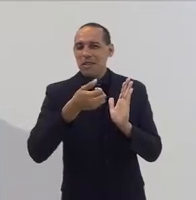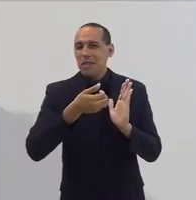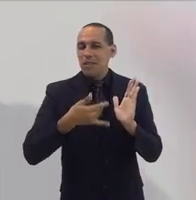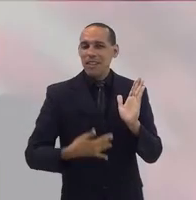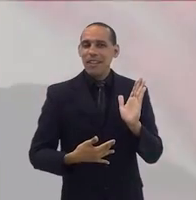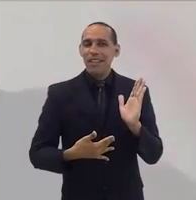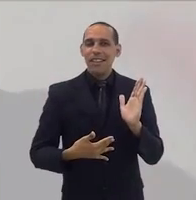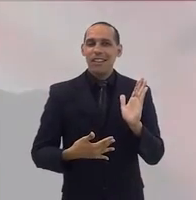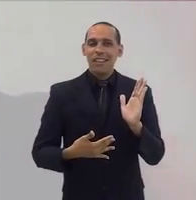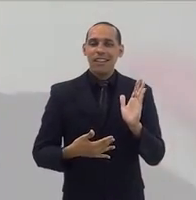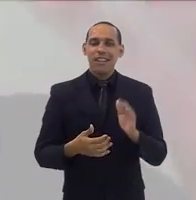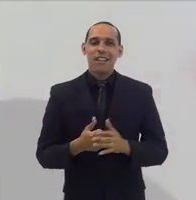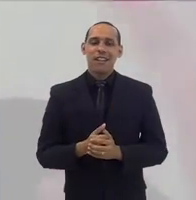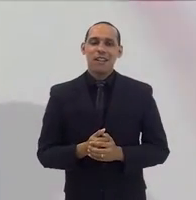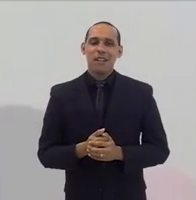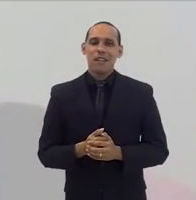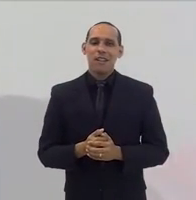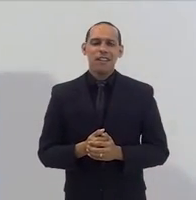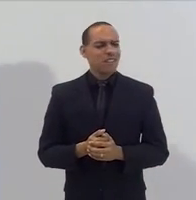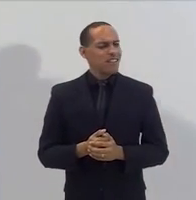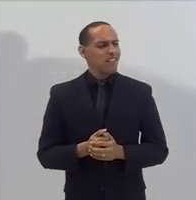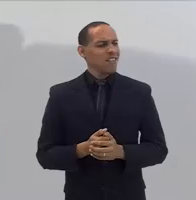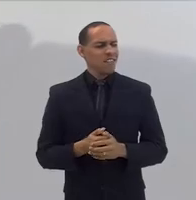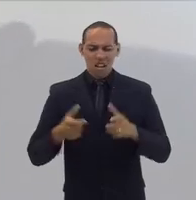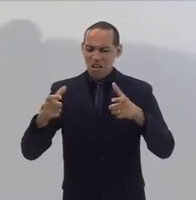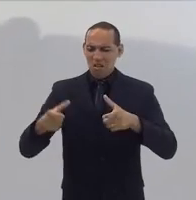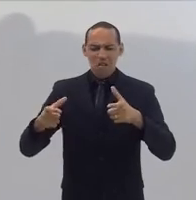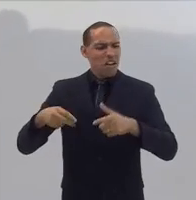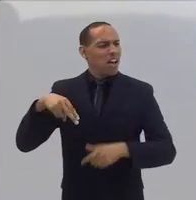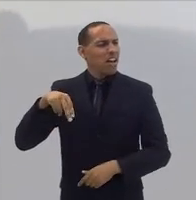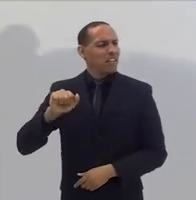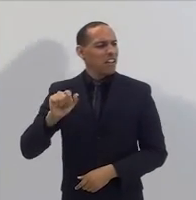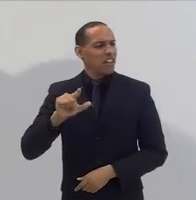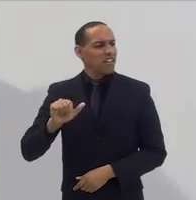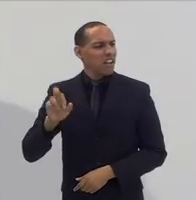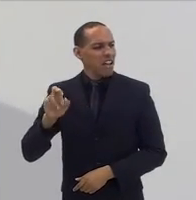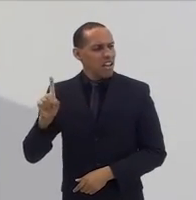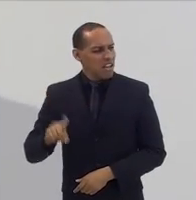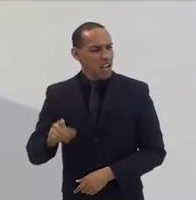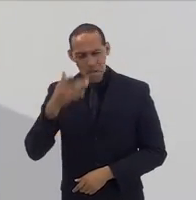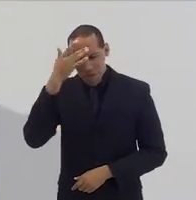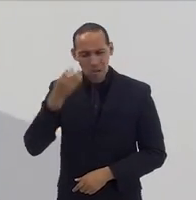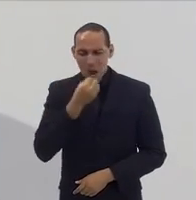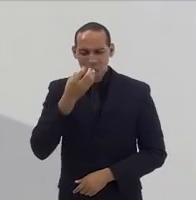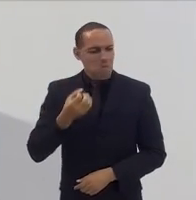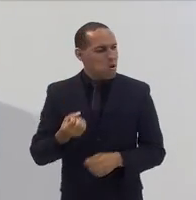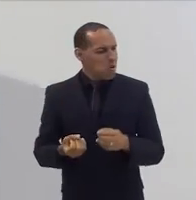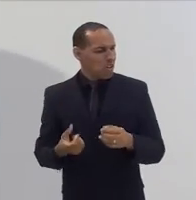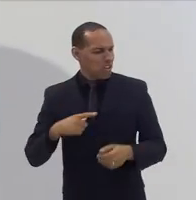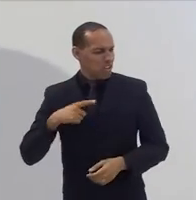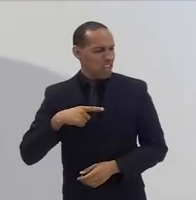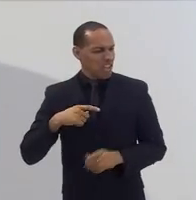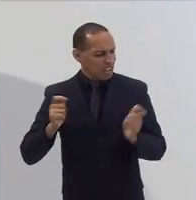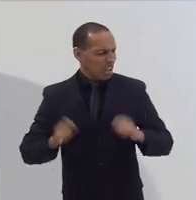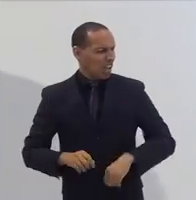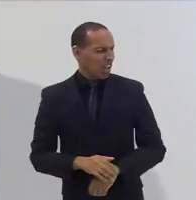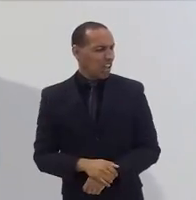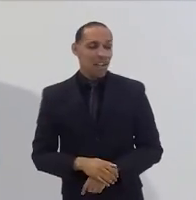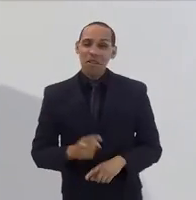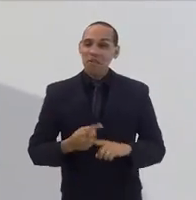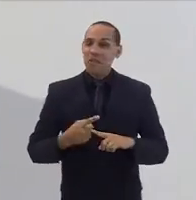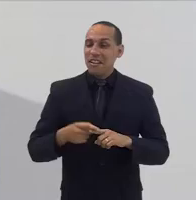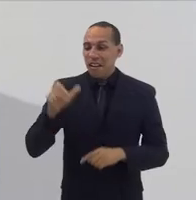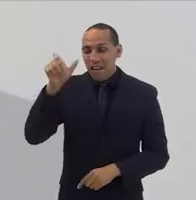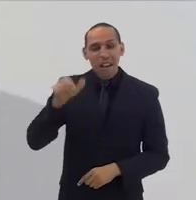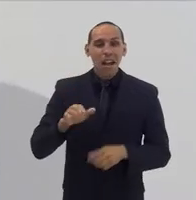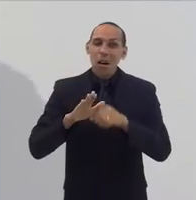Natália, que uma pessoa pergunta assim, pode vir alguma coisa boa lá de Nazaré? Porque Jesus carregava